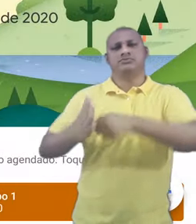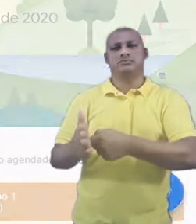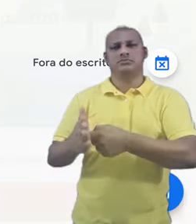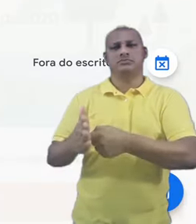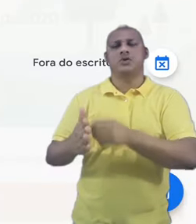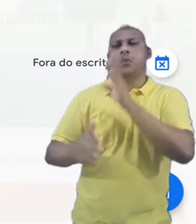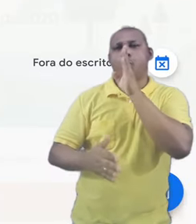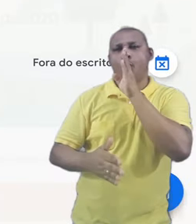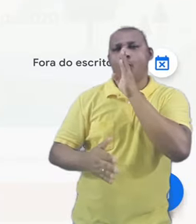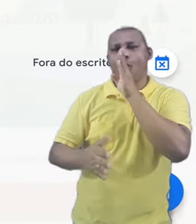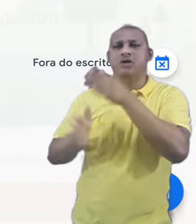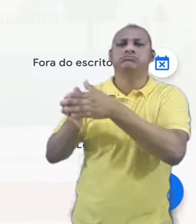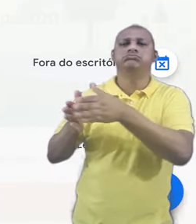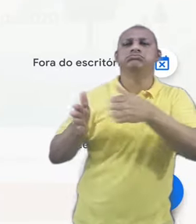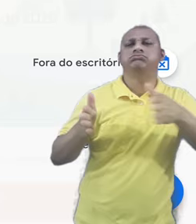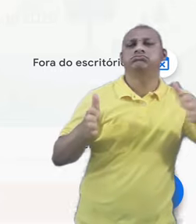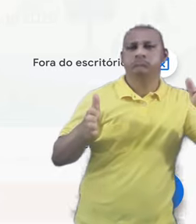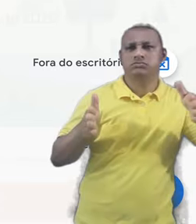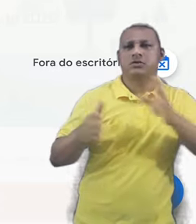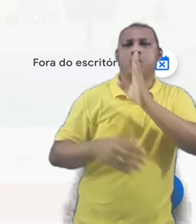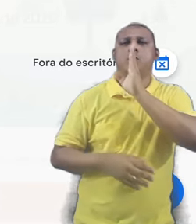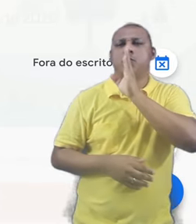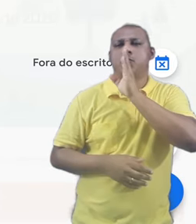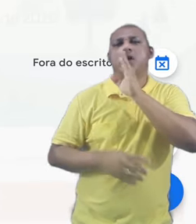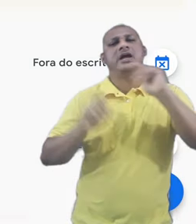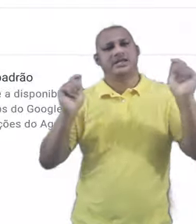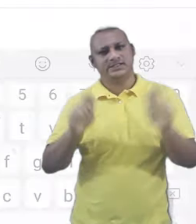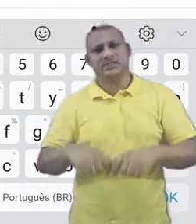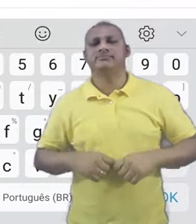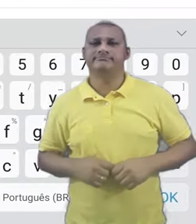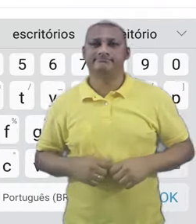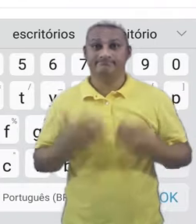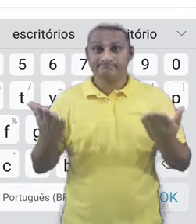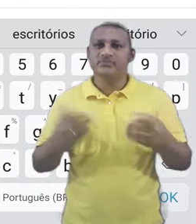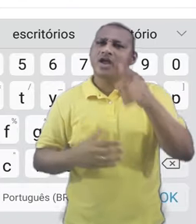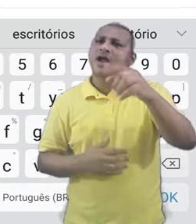que não estaremos disponíveis na nossa agenda, clicando em Fora do escritório.